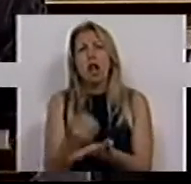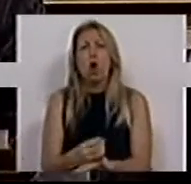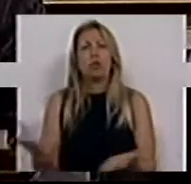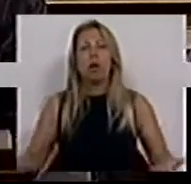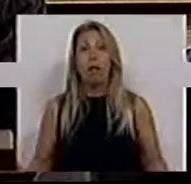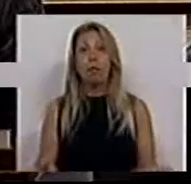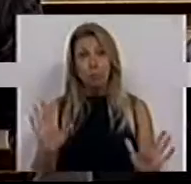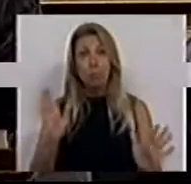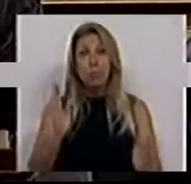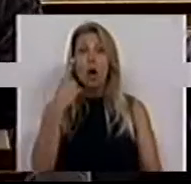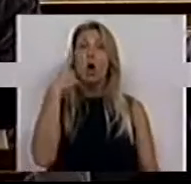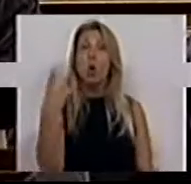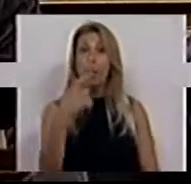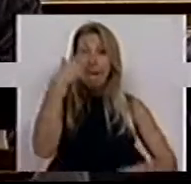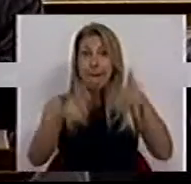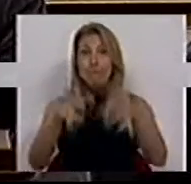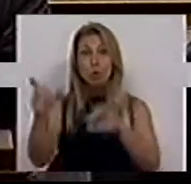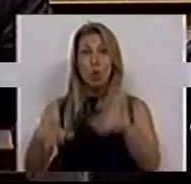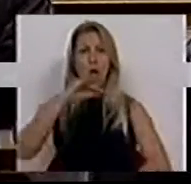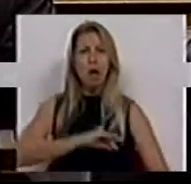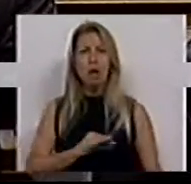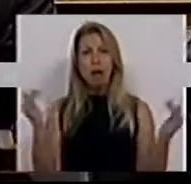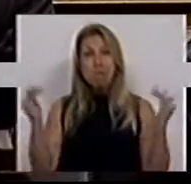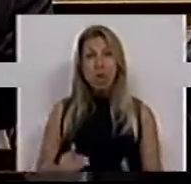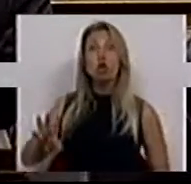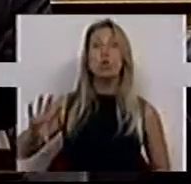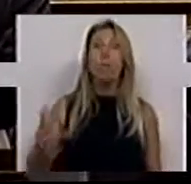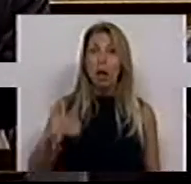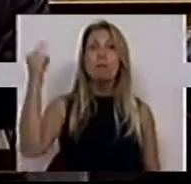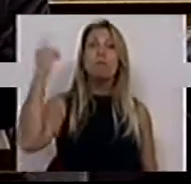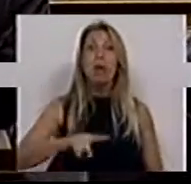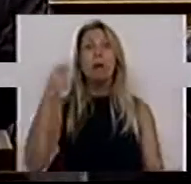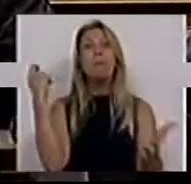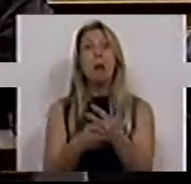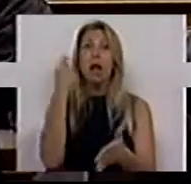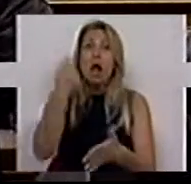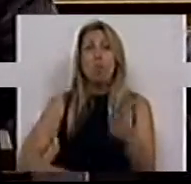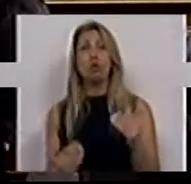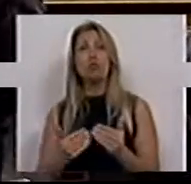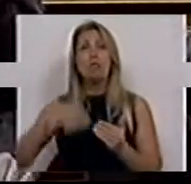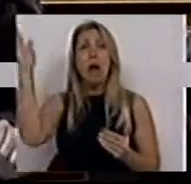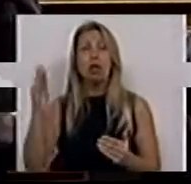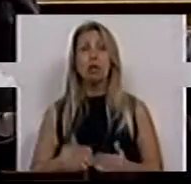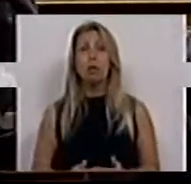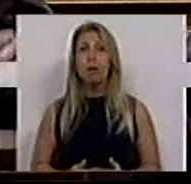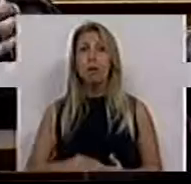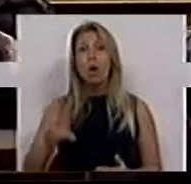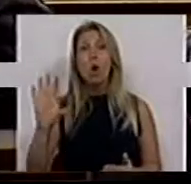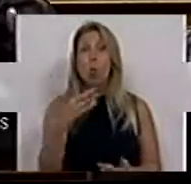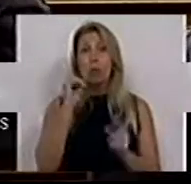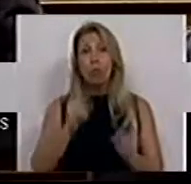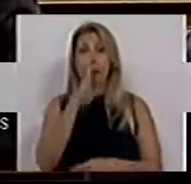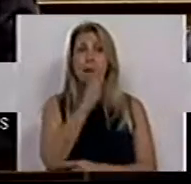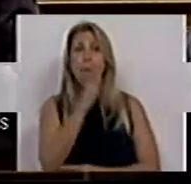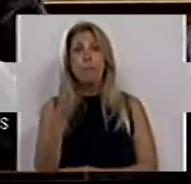estas pessoas, que são as que têm menos rendimento no país, vão pagar mais imposto no final desta aplicação da